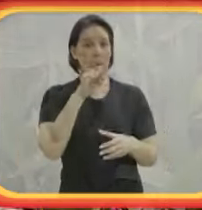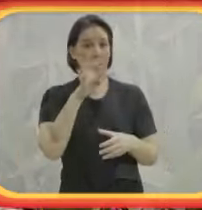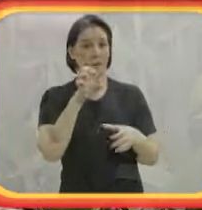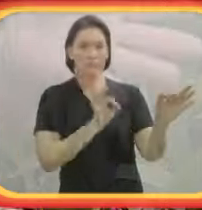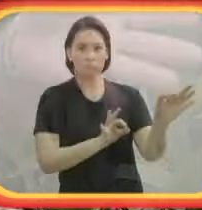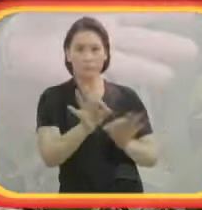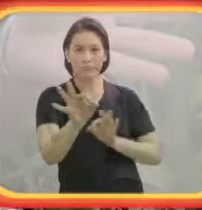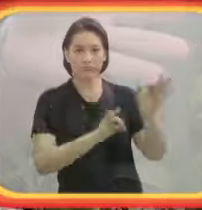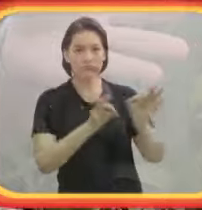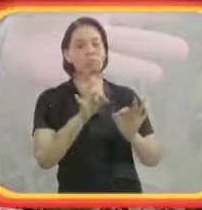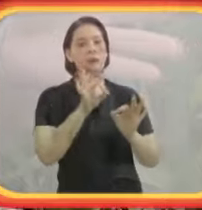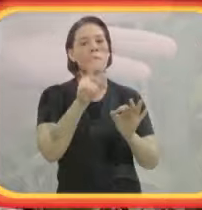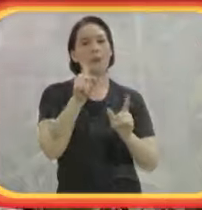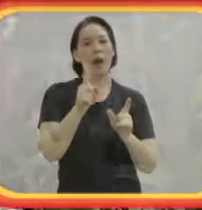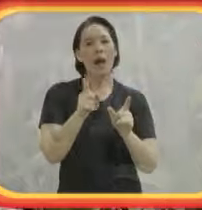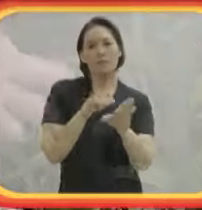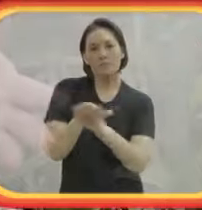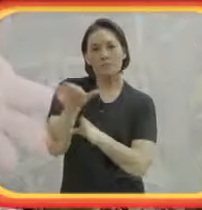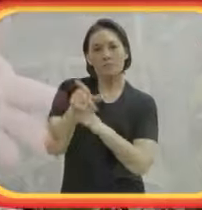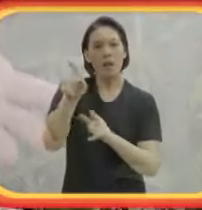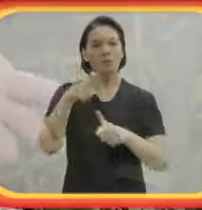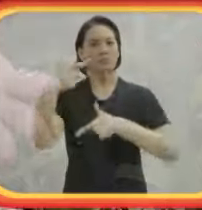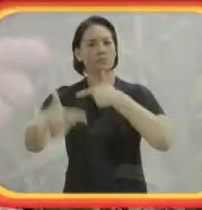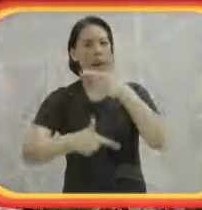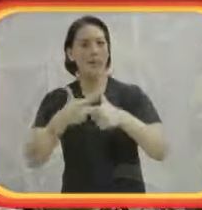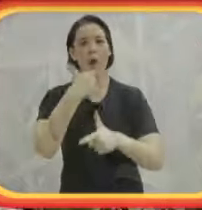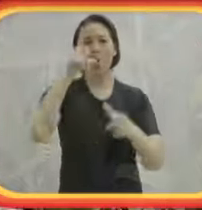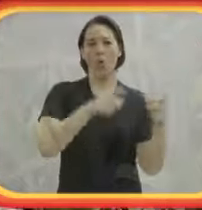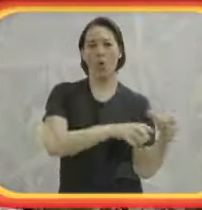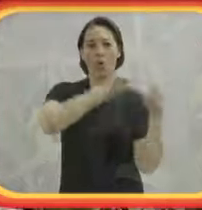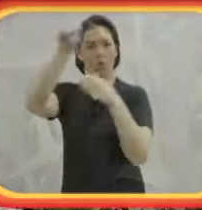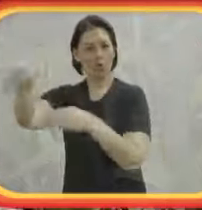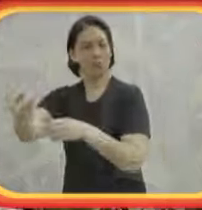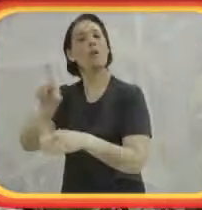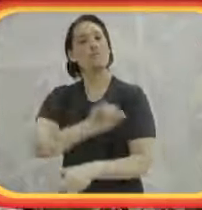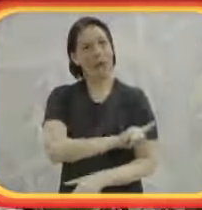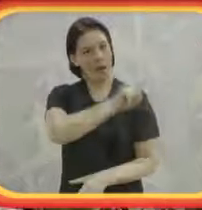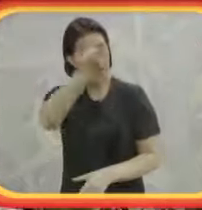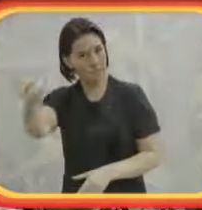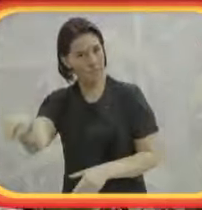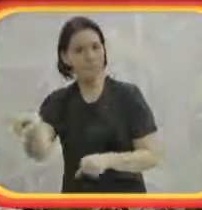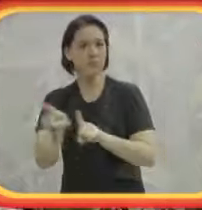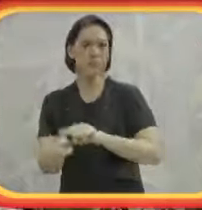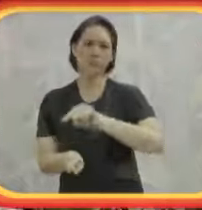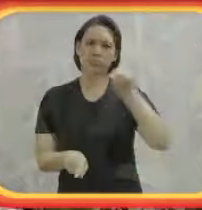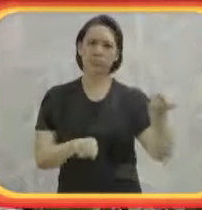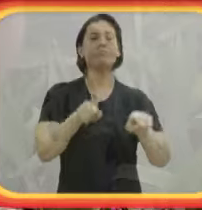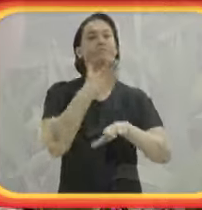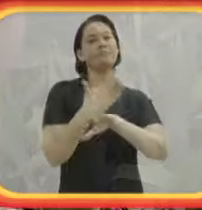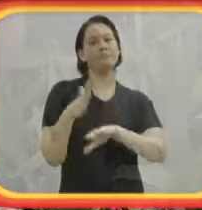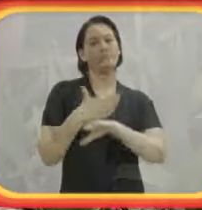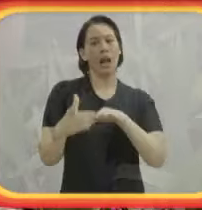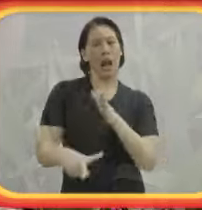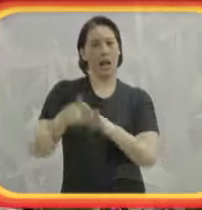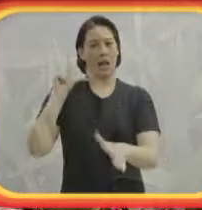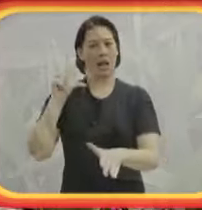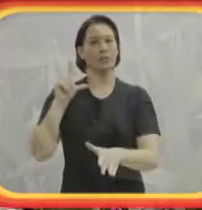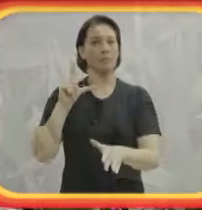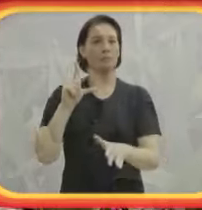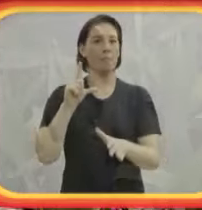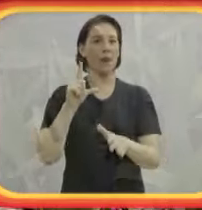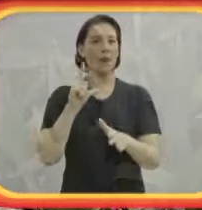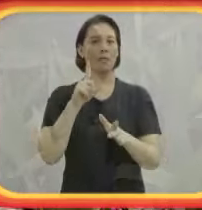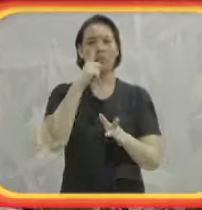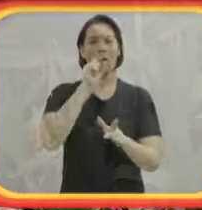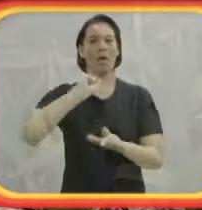trabalho em outro lugar, você vai. E eles fazem o treinamento. Eles não vão pegar você e jogar você de paraquedas no lugar se